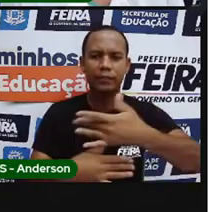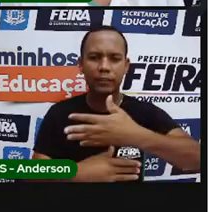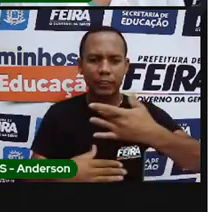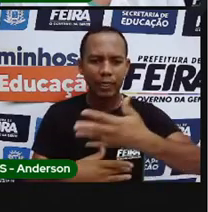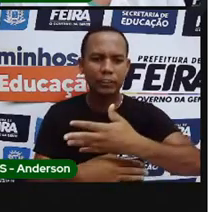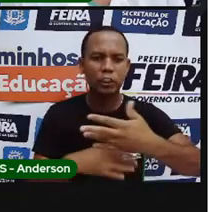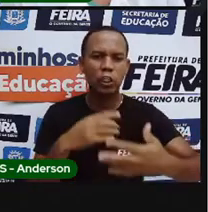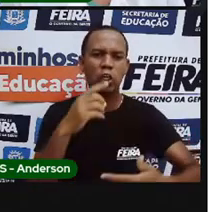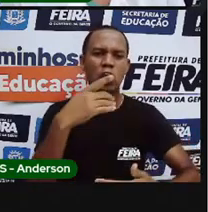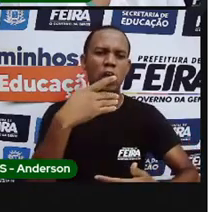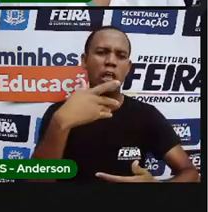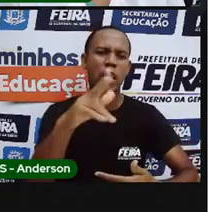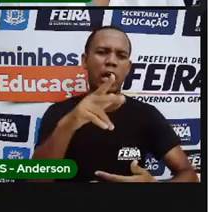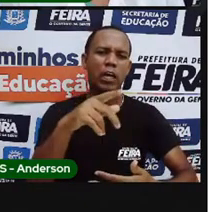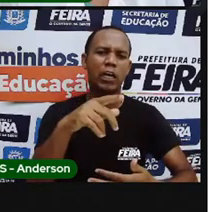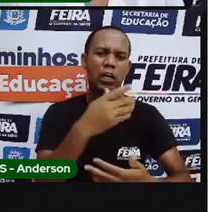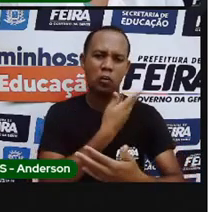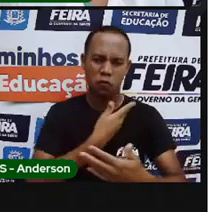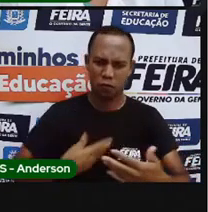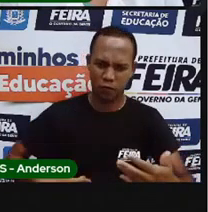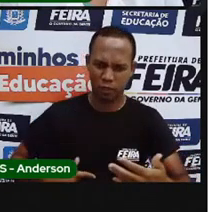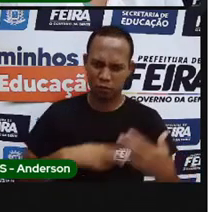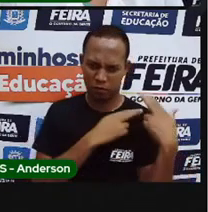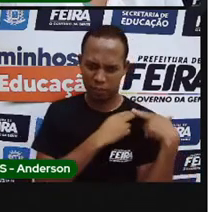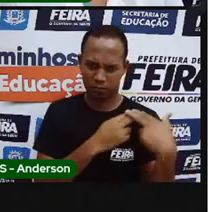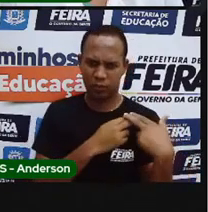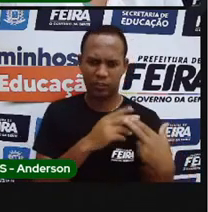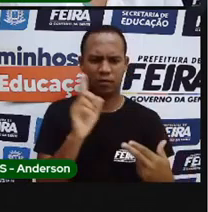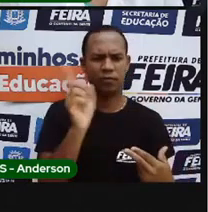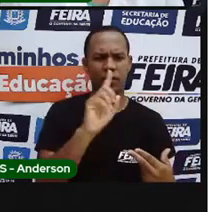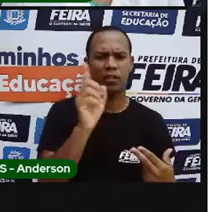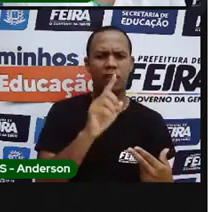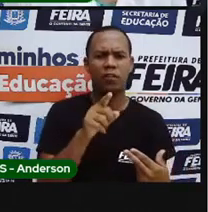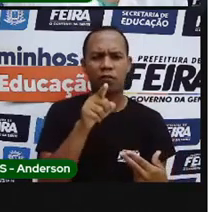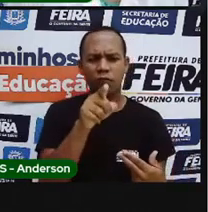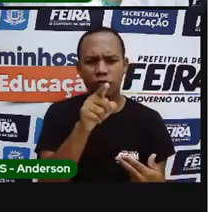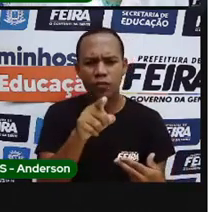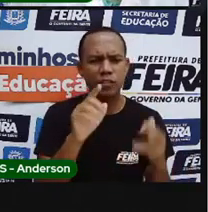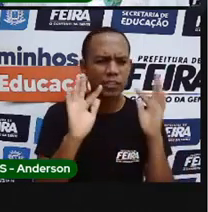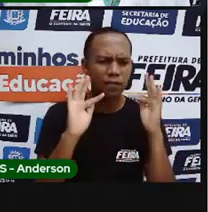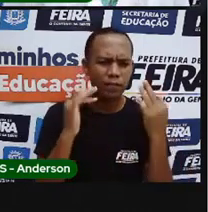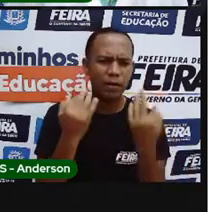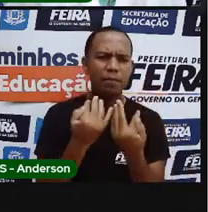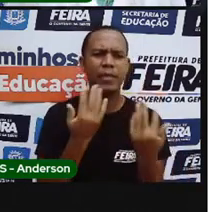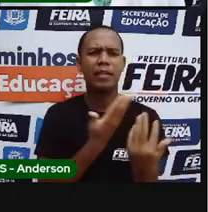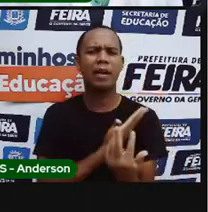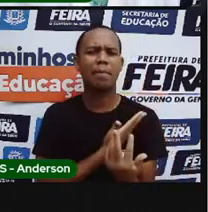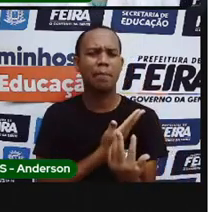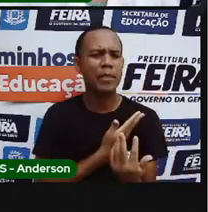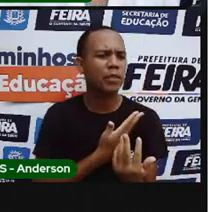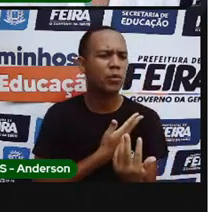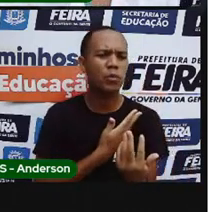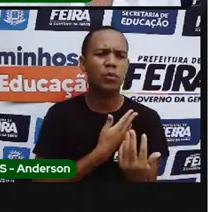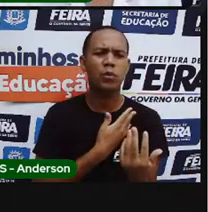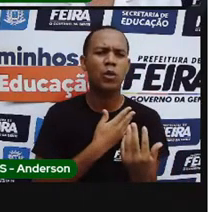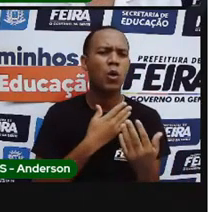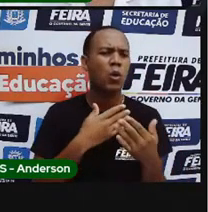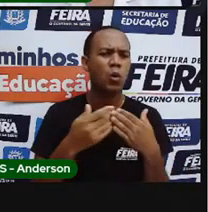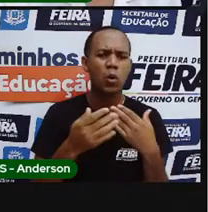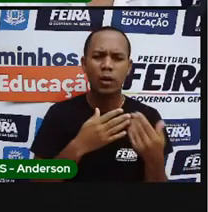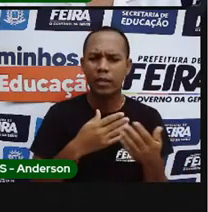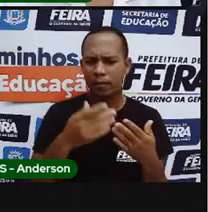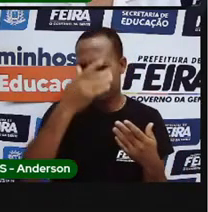governantes. Você também, juntamente com toda a sua família, amigos, vizinhos, fazem parte dessa importante